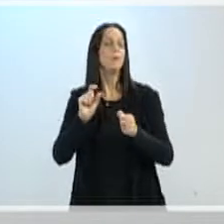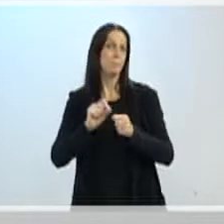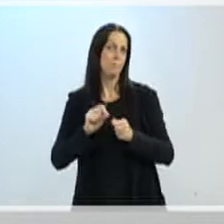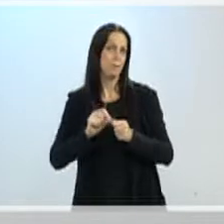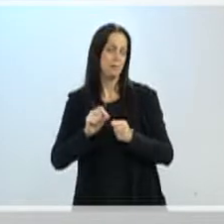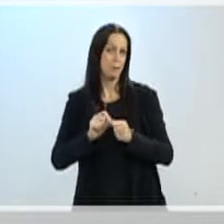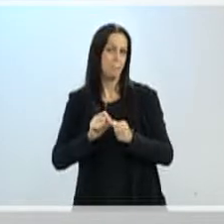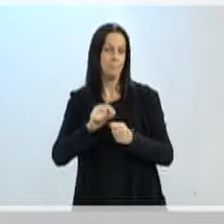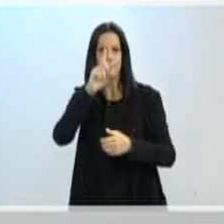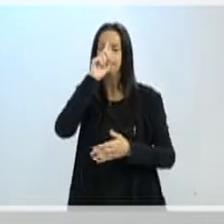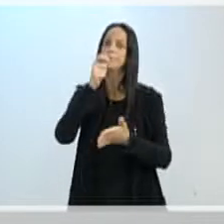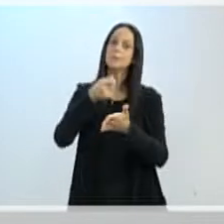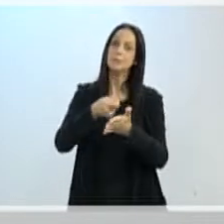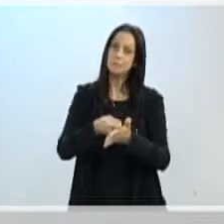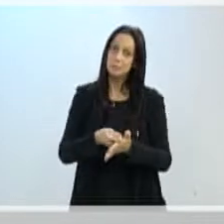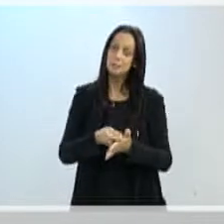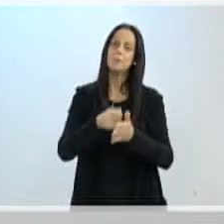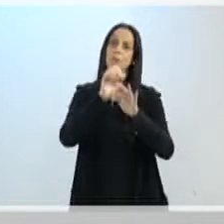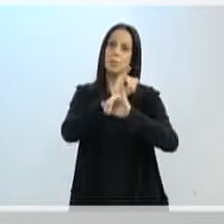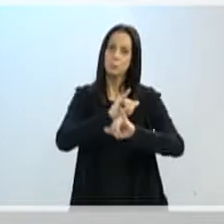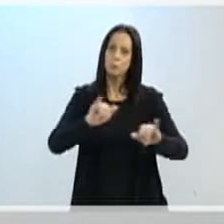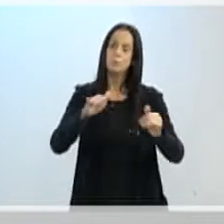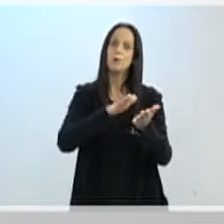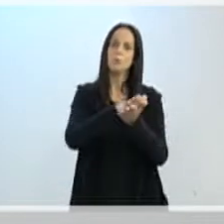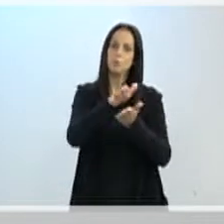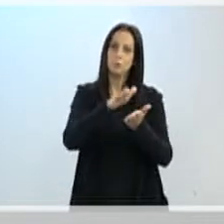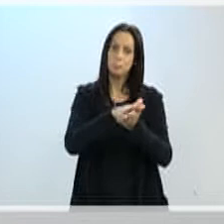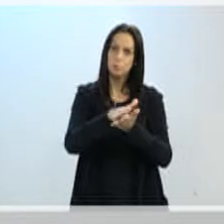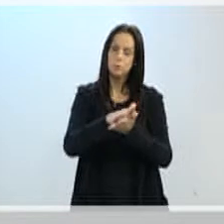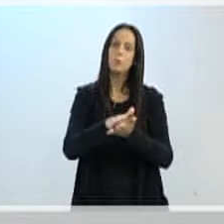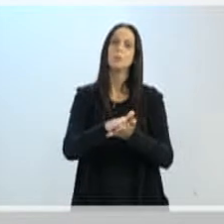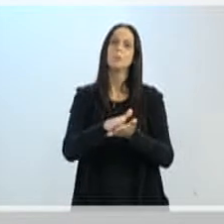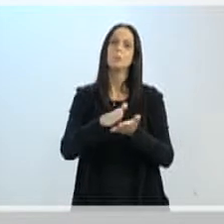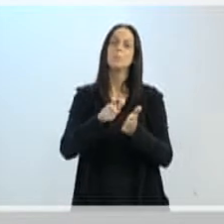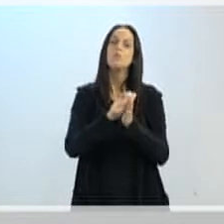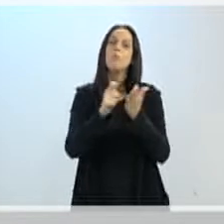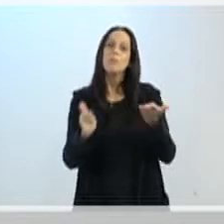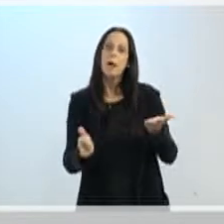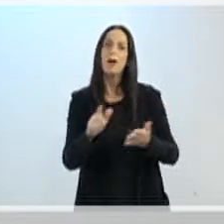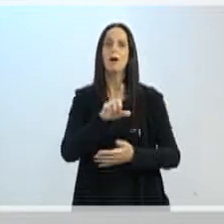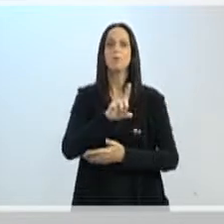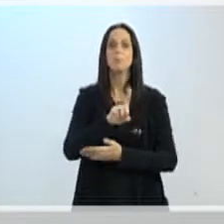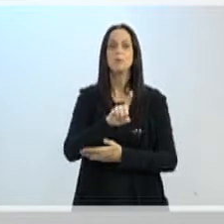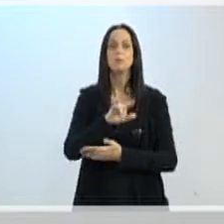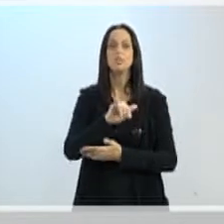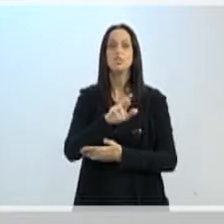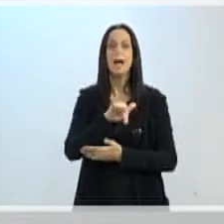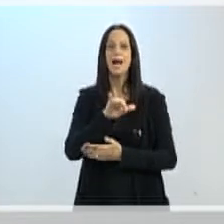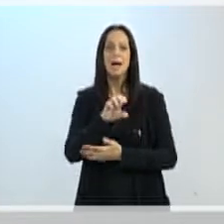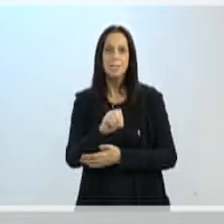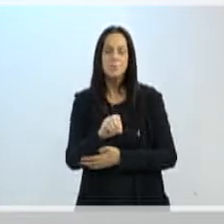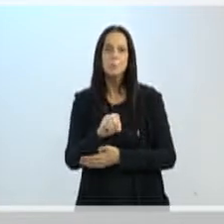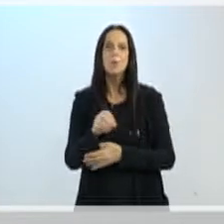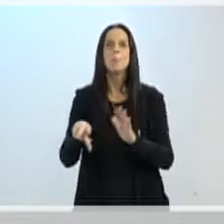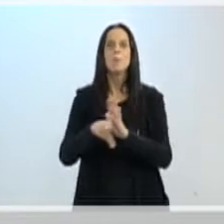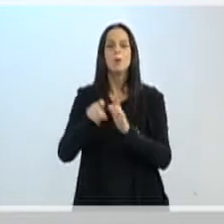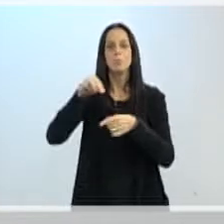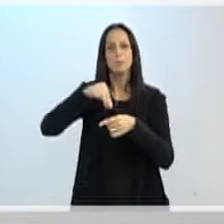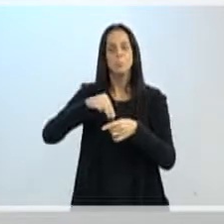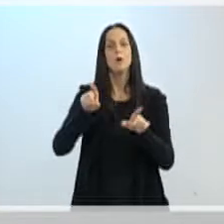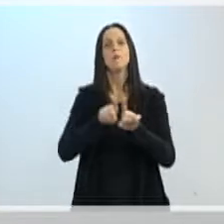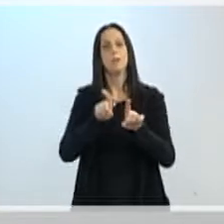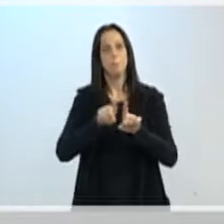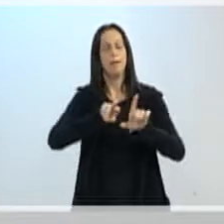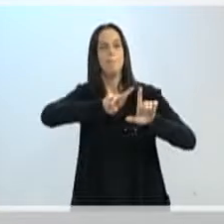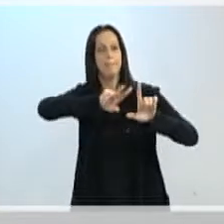decisão, então, é publicada através do Diário dos Municípios, e pela mídia, inclusive. Aqui nós temos uma